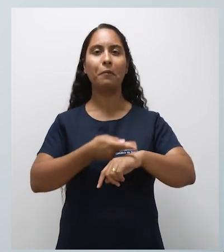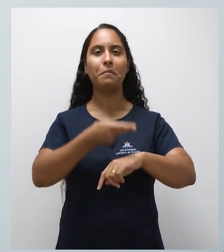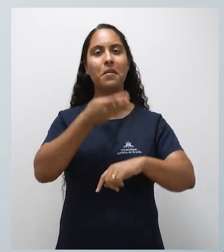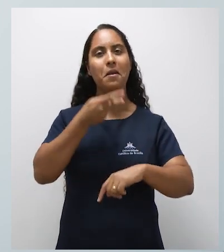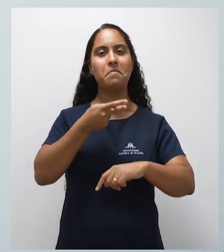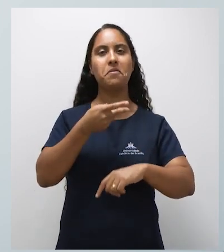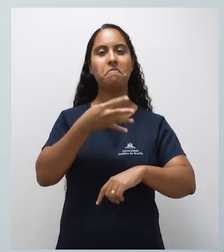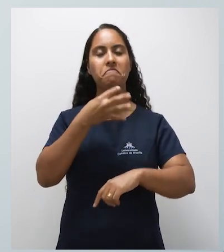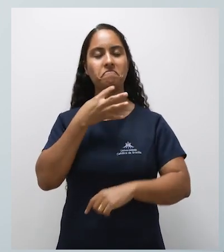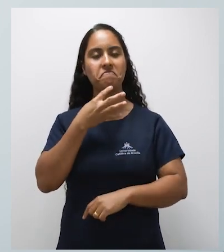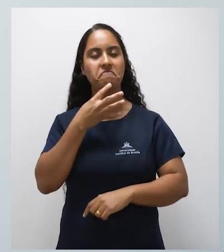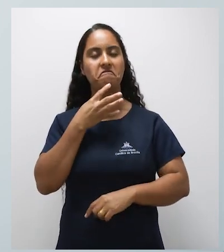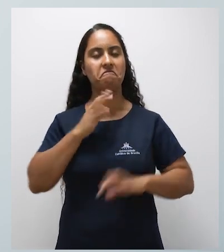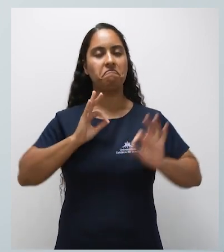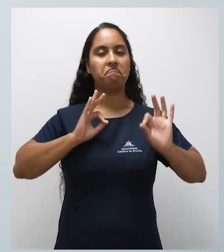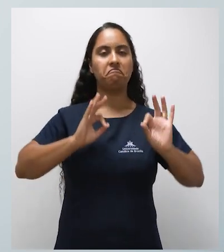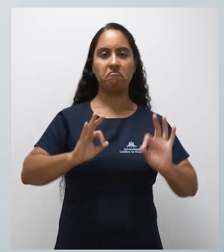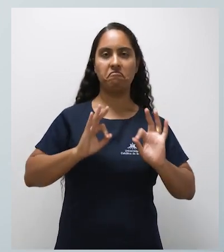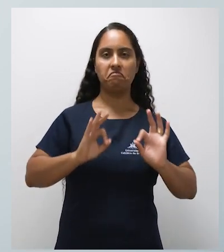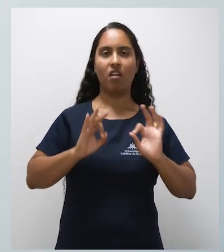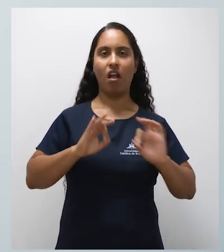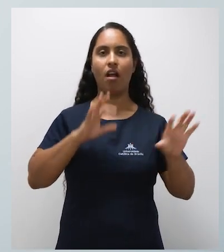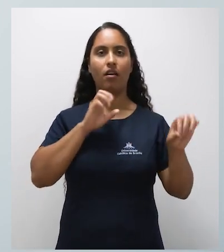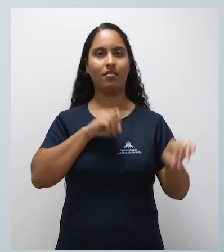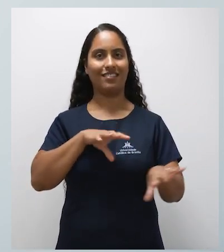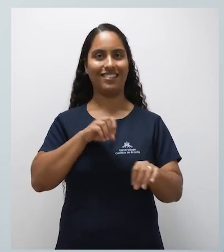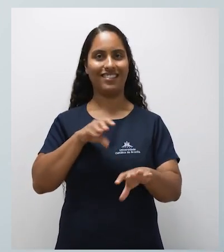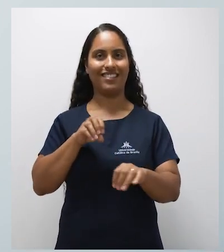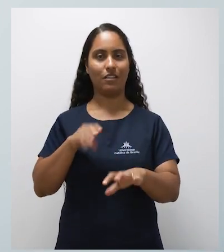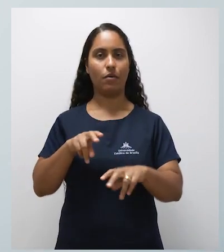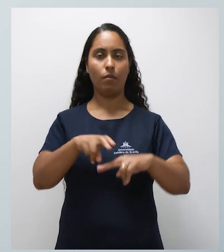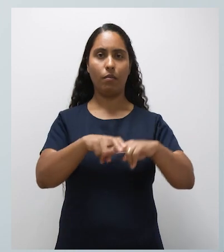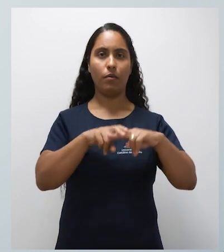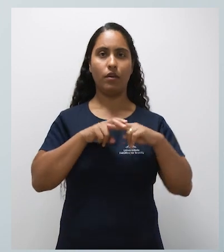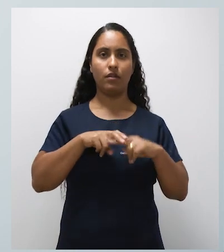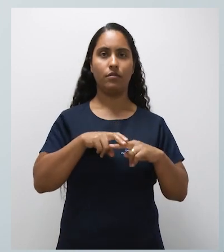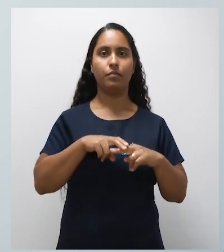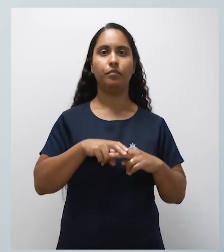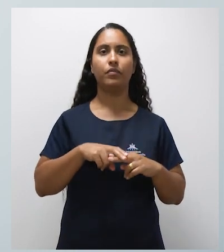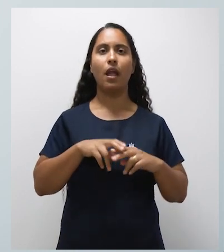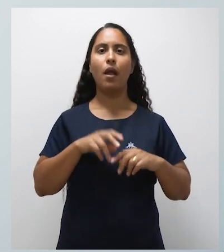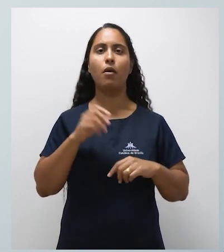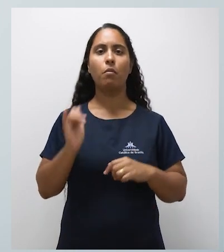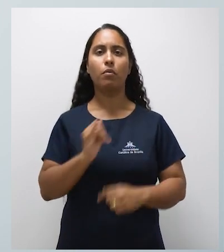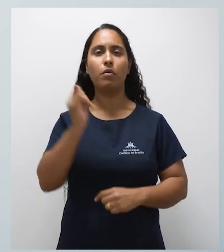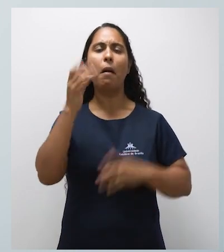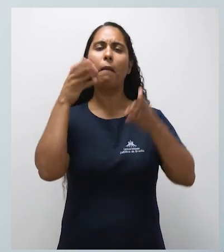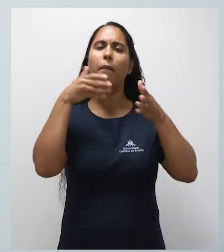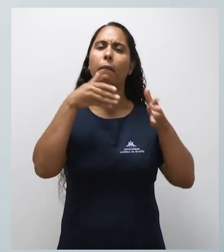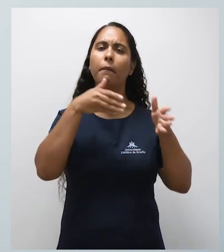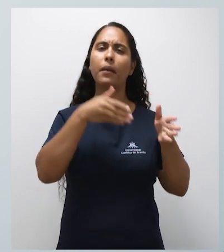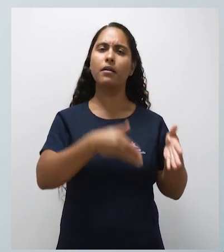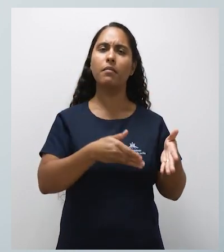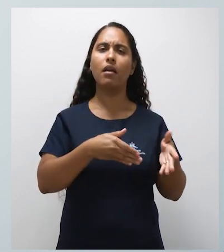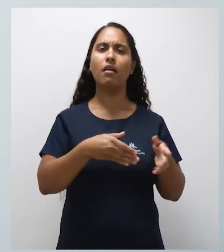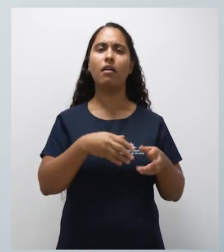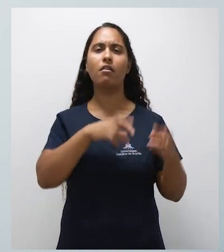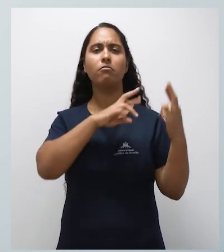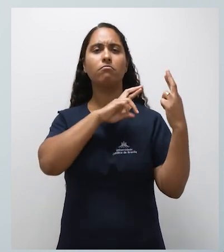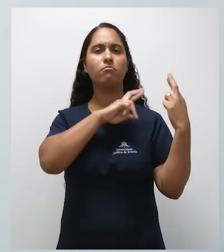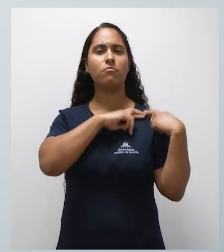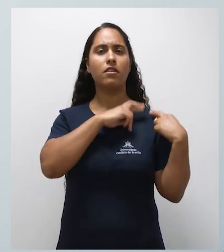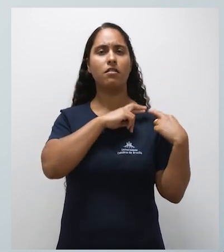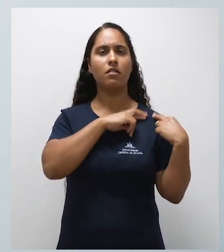continue sendo reconhecida como uma universidade de excelência acadêmica. Por isso, a